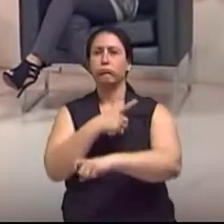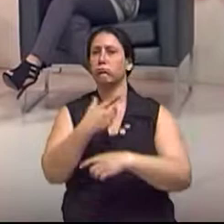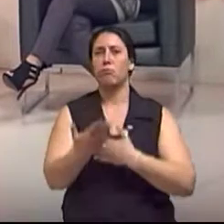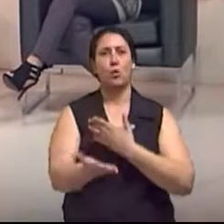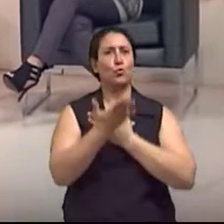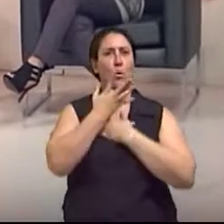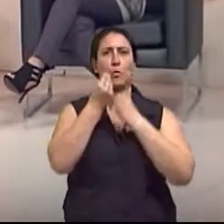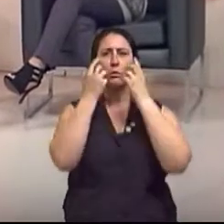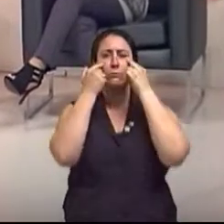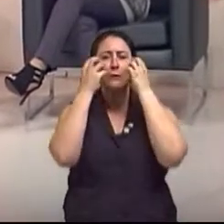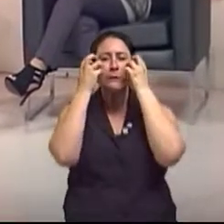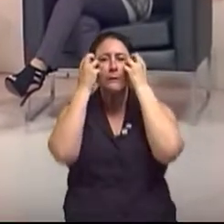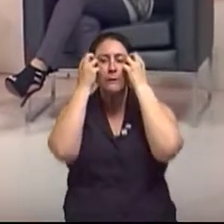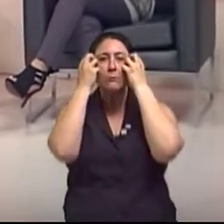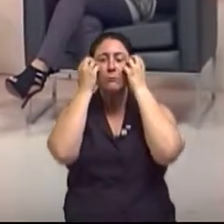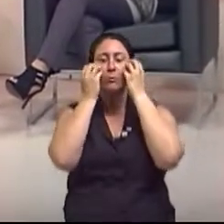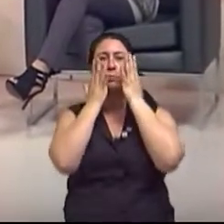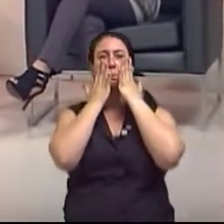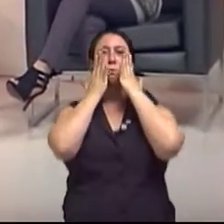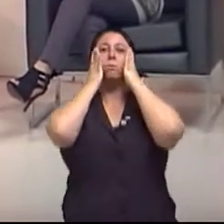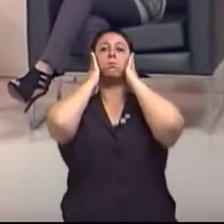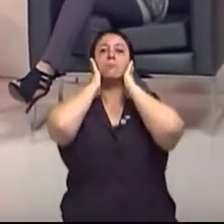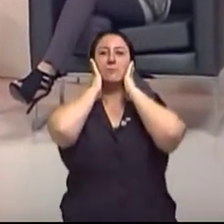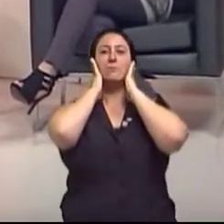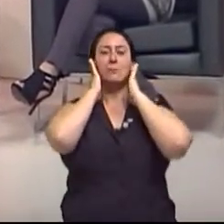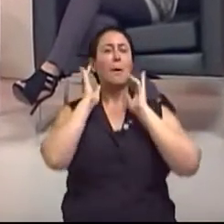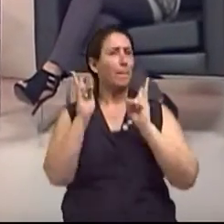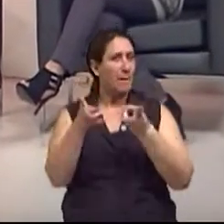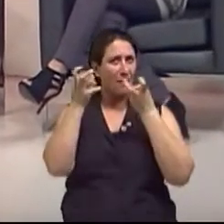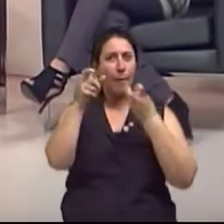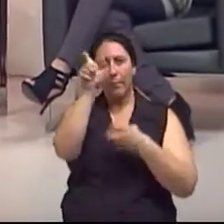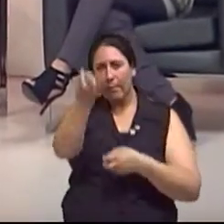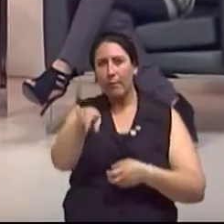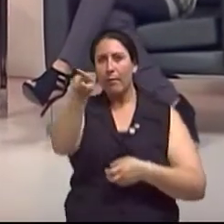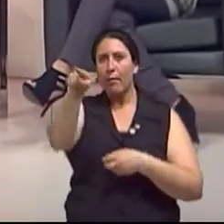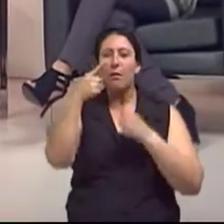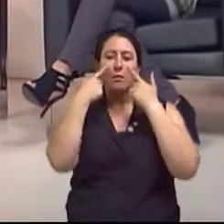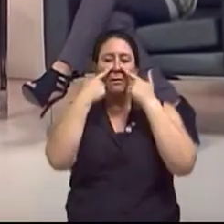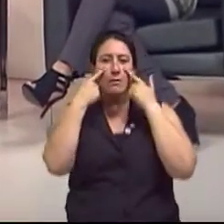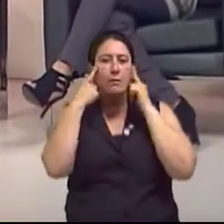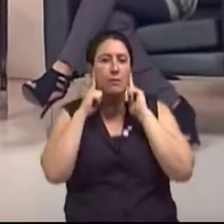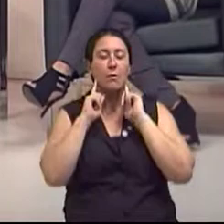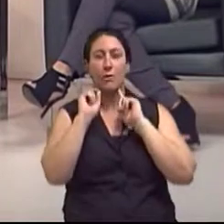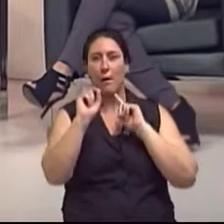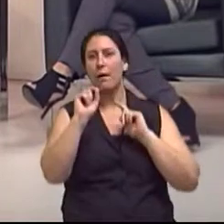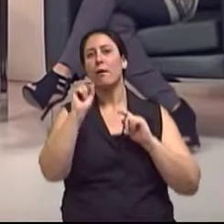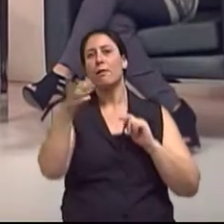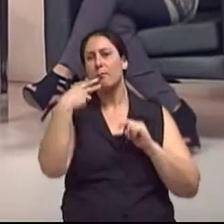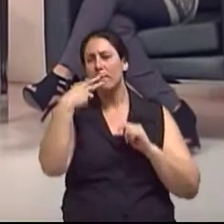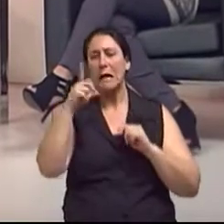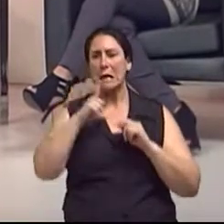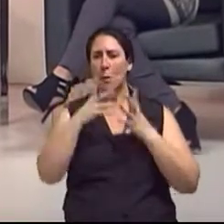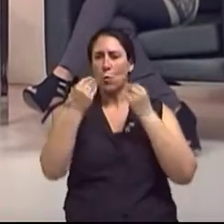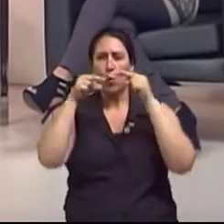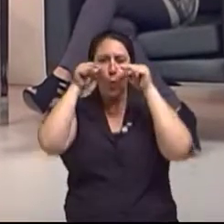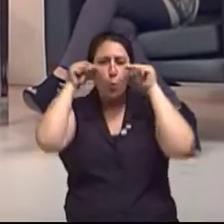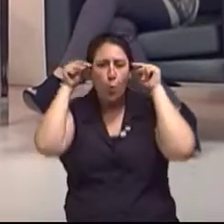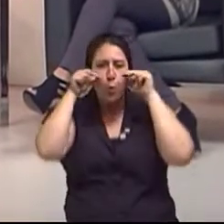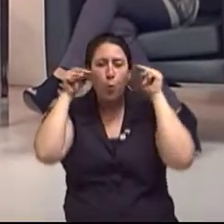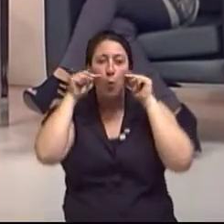muito importante. Então, a gente reconhece a pele do fumante. É uma pele realmente que tem muitas rugas,